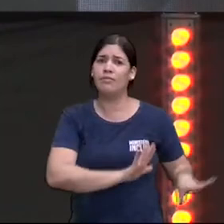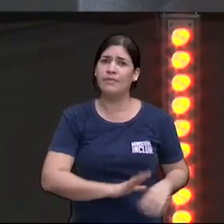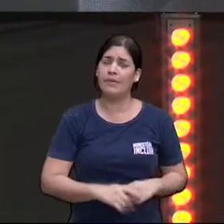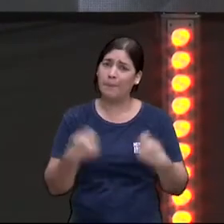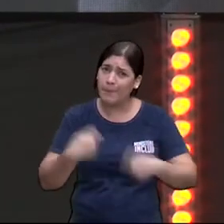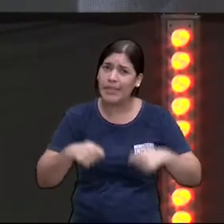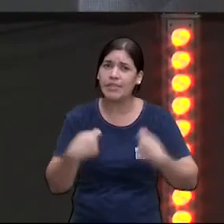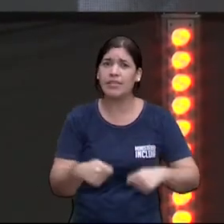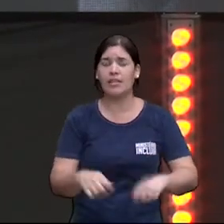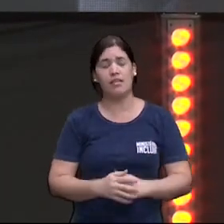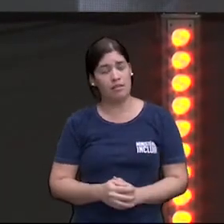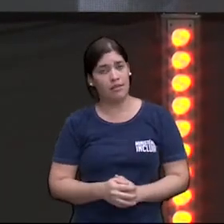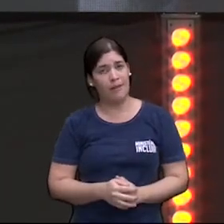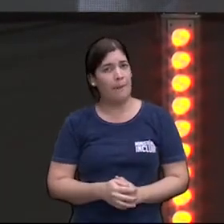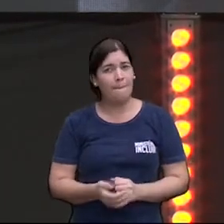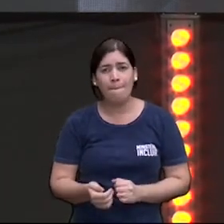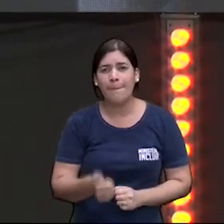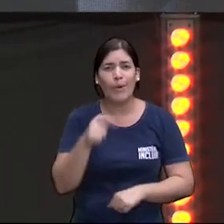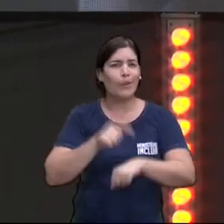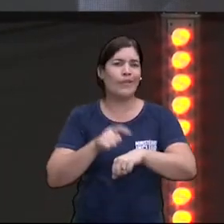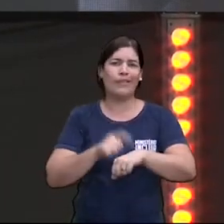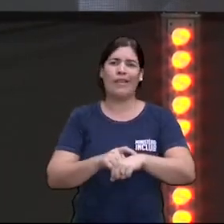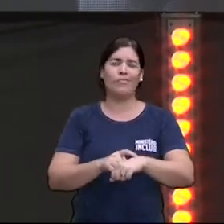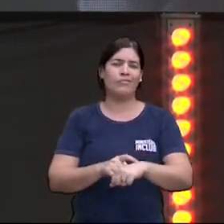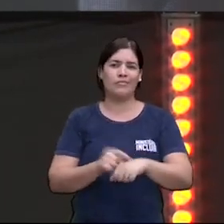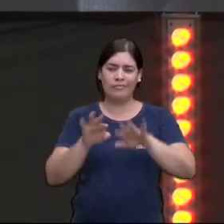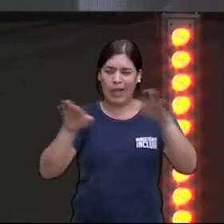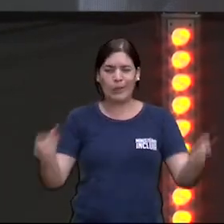pregado nos púlpitos que se dizem cristãos,